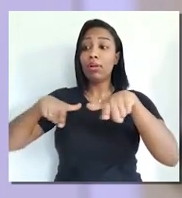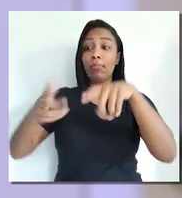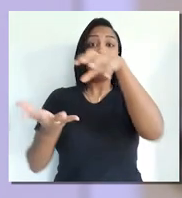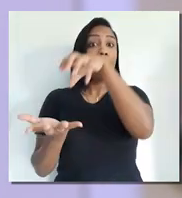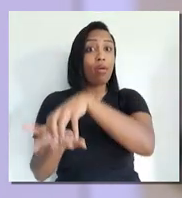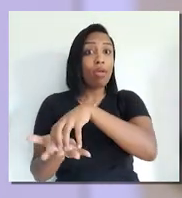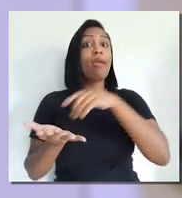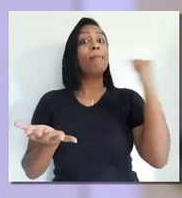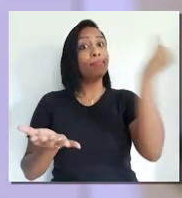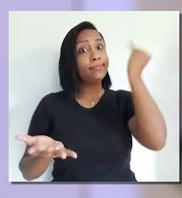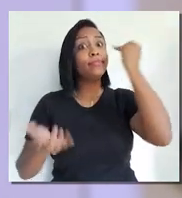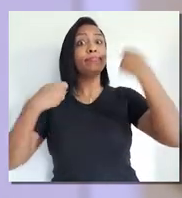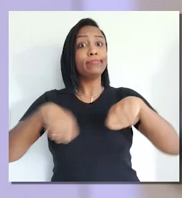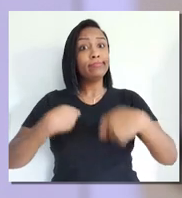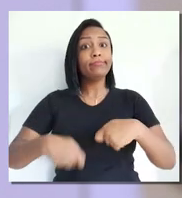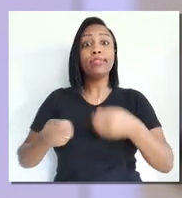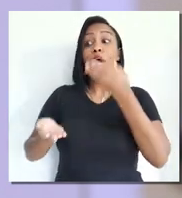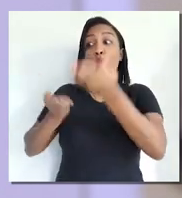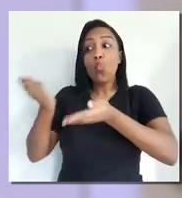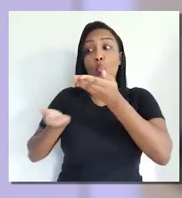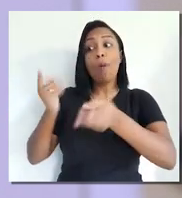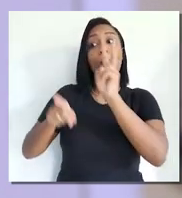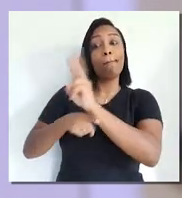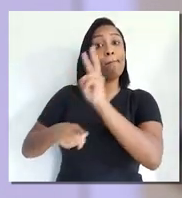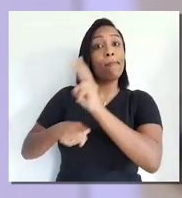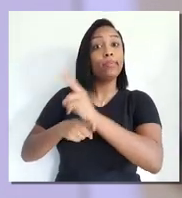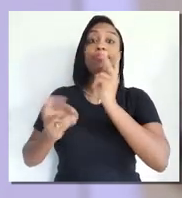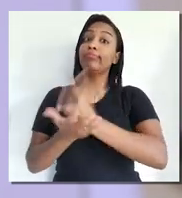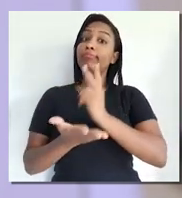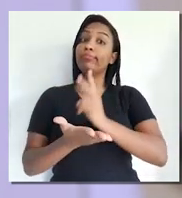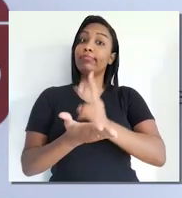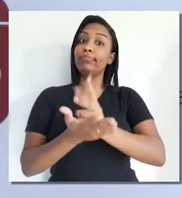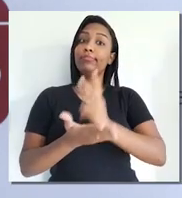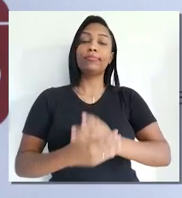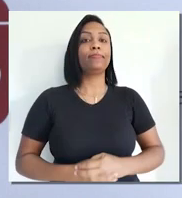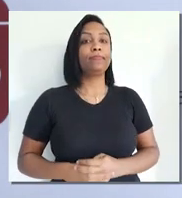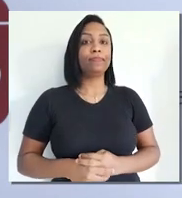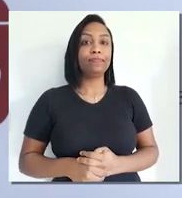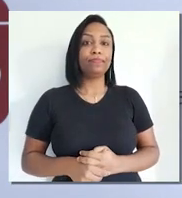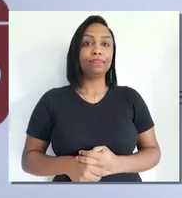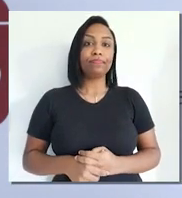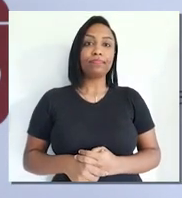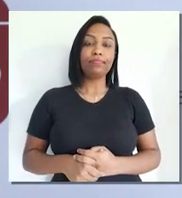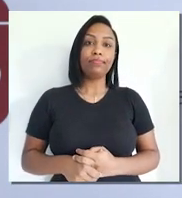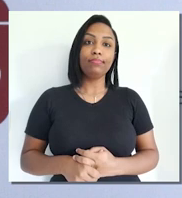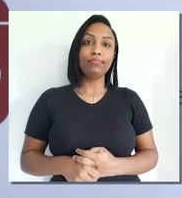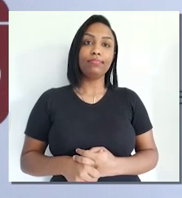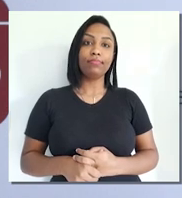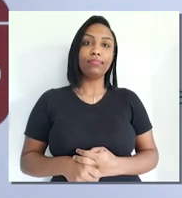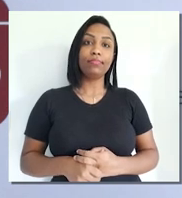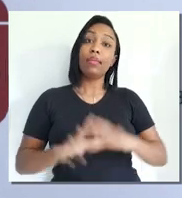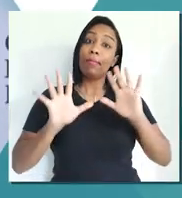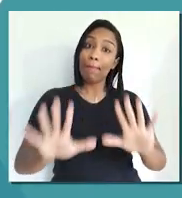vista que quem o Ministério Público investiga muitas vezes são pessoas de alta pericocidade. E você tendo um ambiente onde você